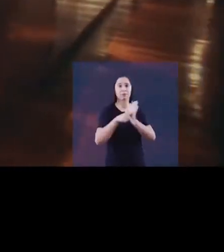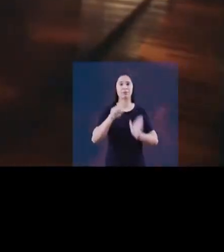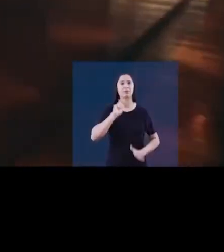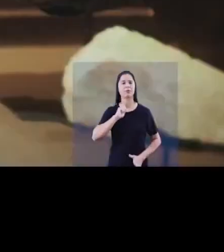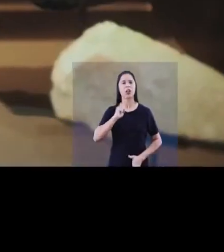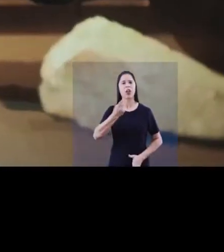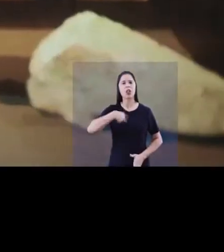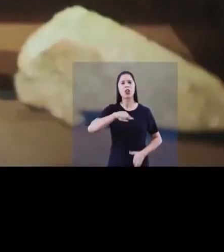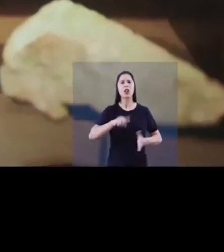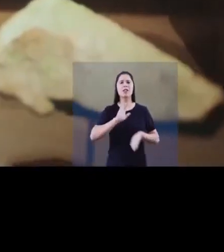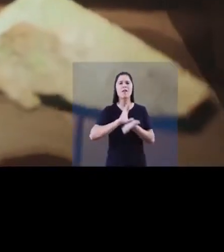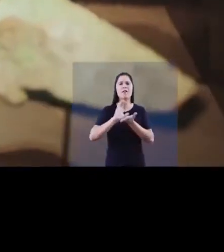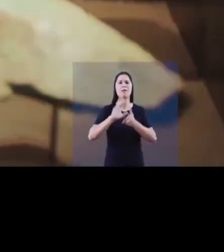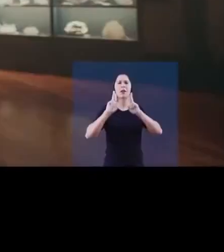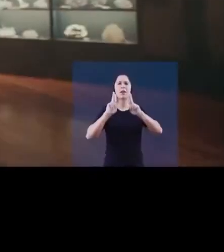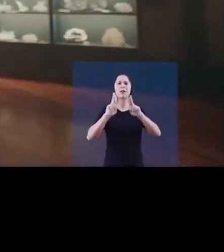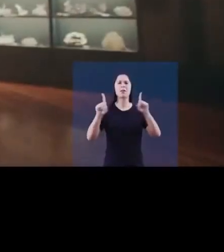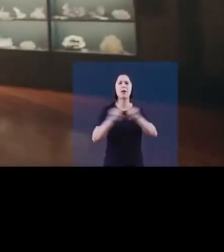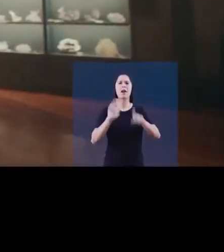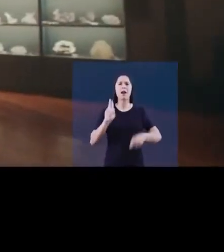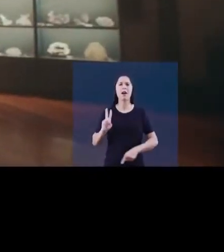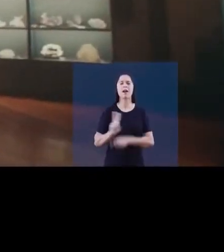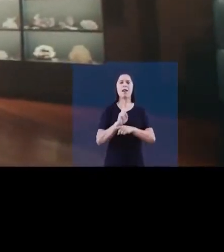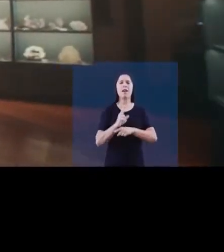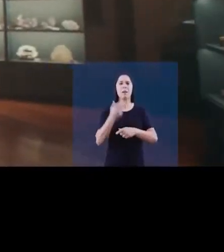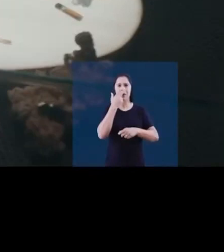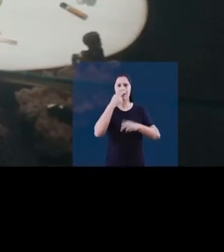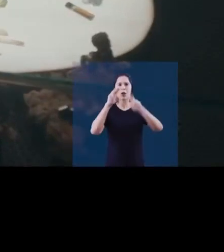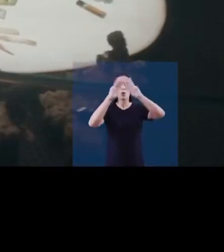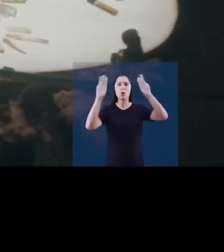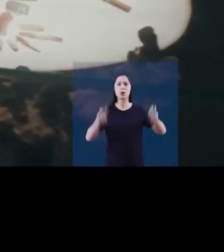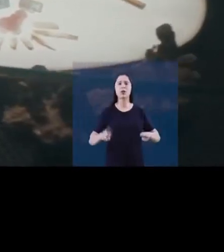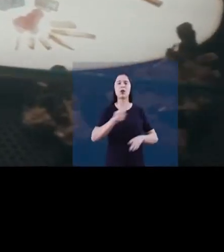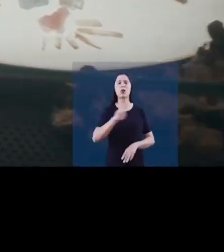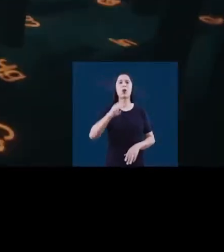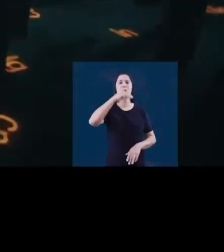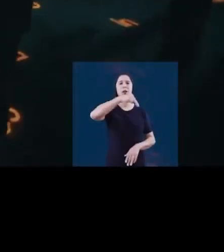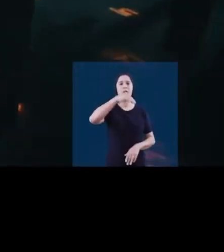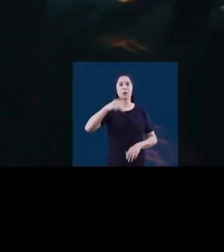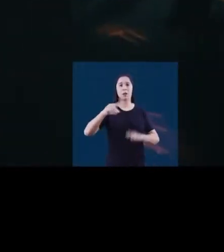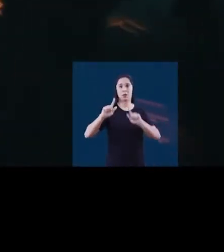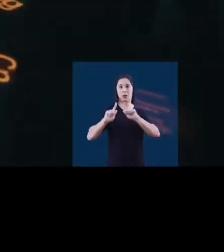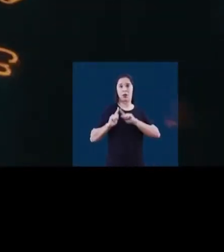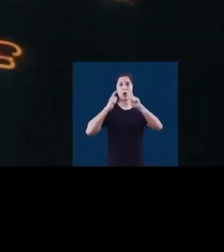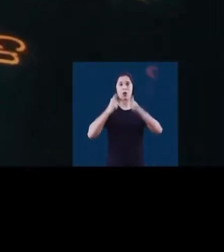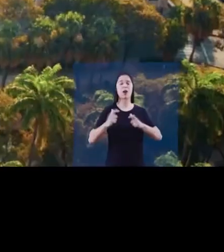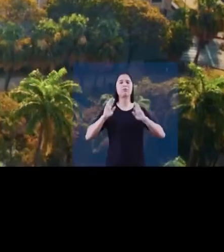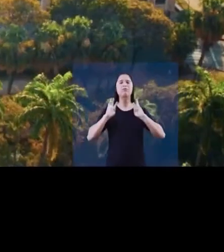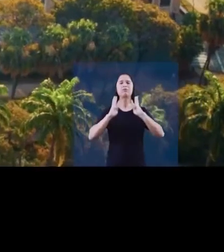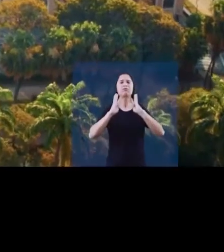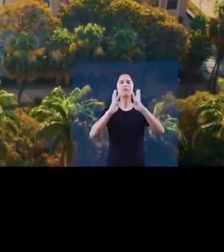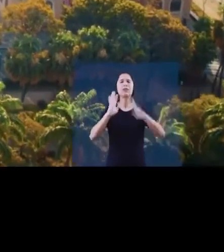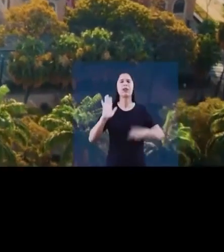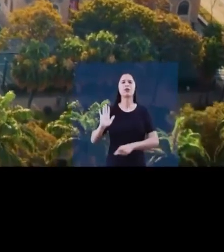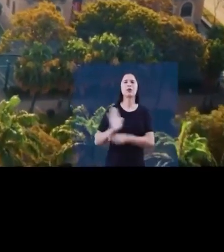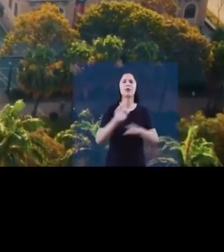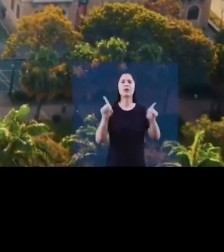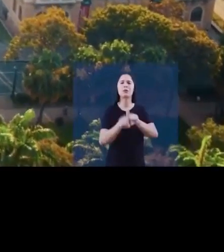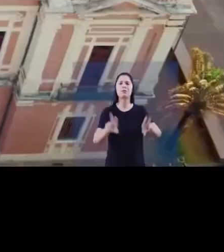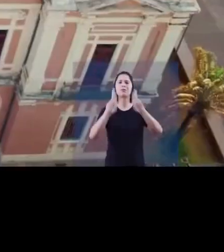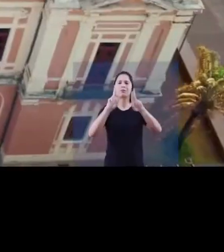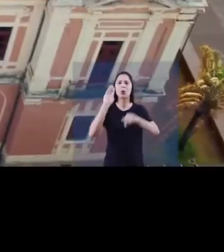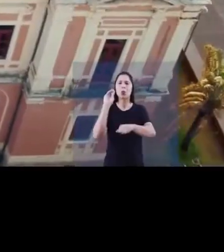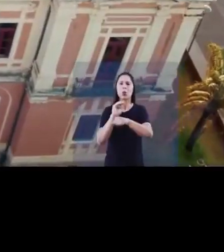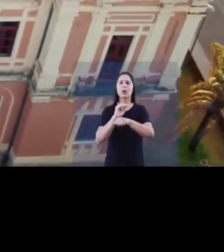Somos mantenedores do Museu MM Gerdau, localizado na Praça da Liberdade, ajudando na conservação de uma das